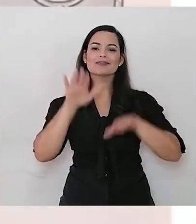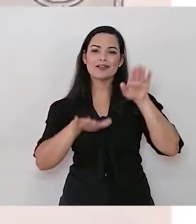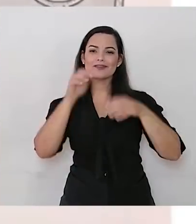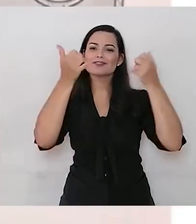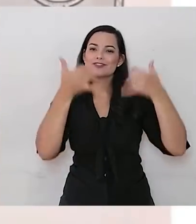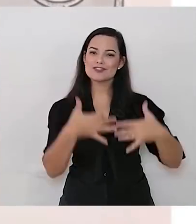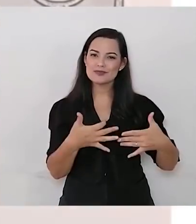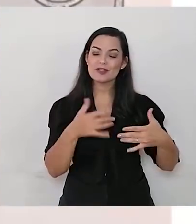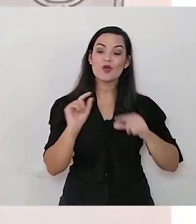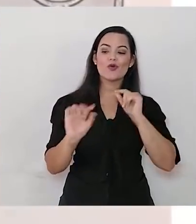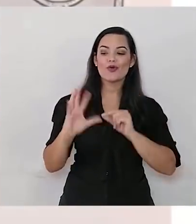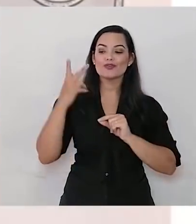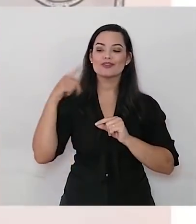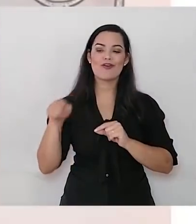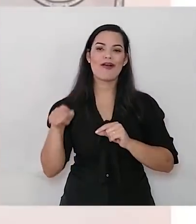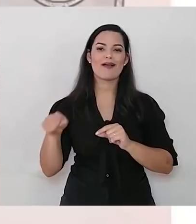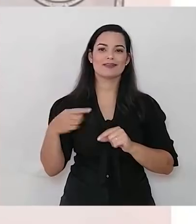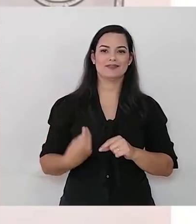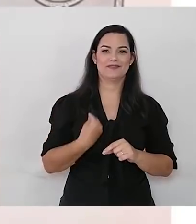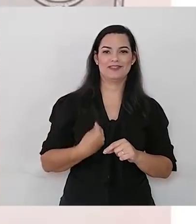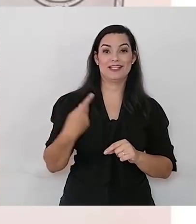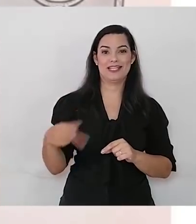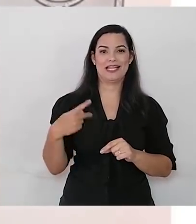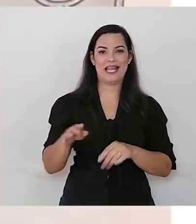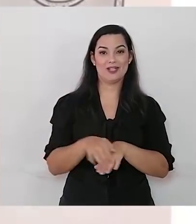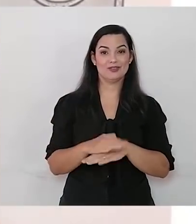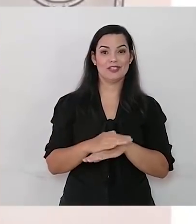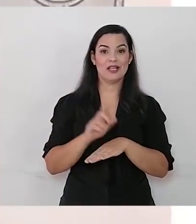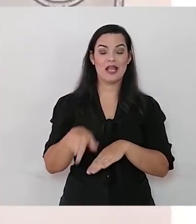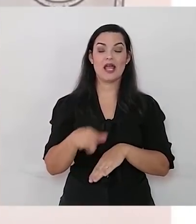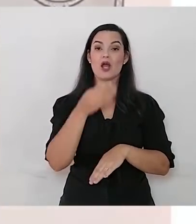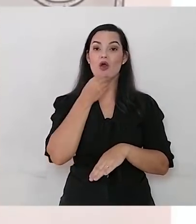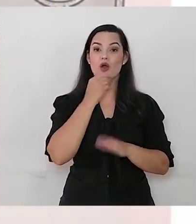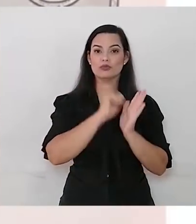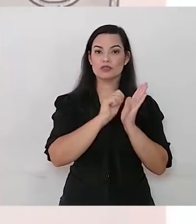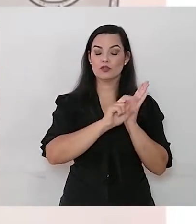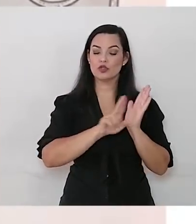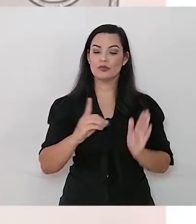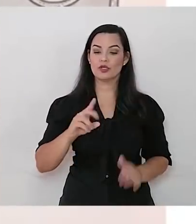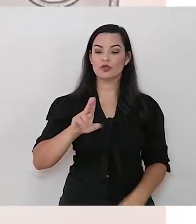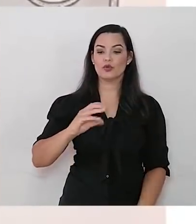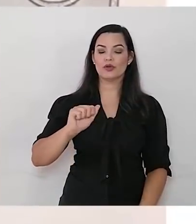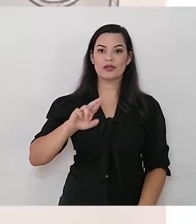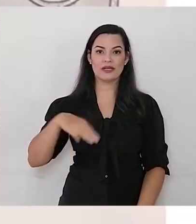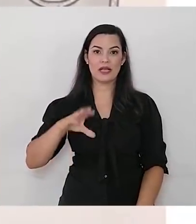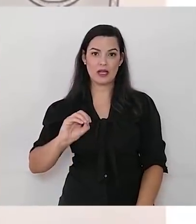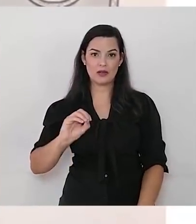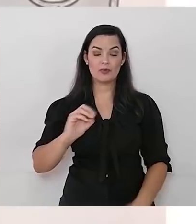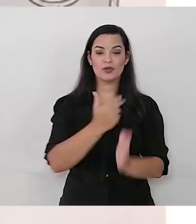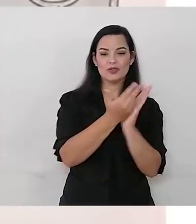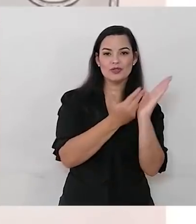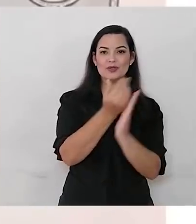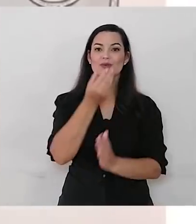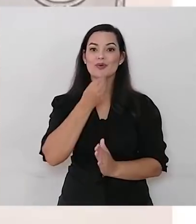explicar o que aconteceu com essa joaninha aqui. A história é do Ducarmo Paz, com as ilustrações de Jefferson